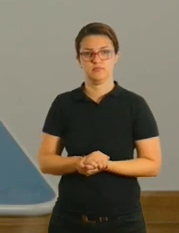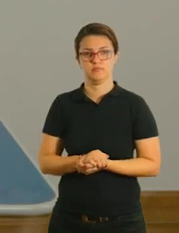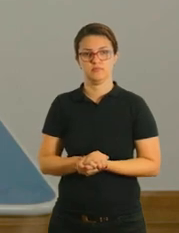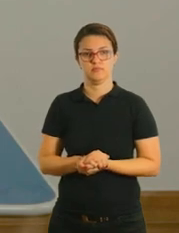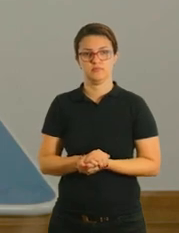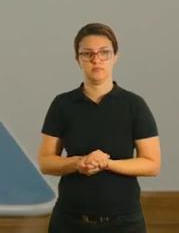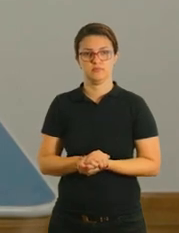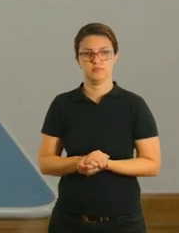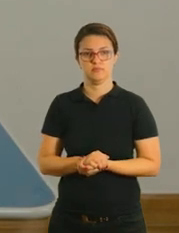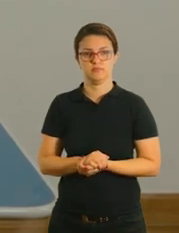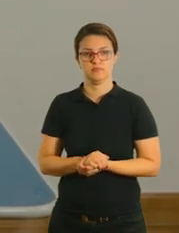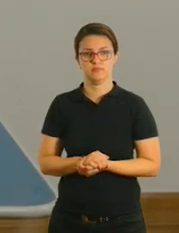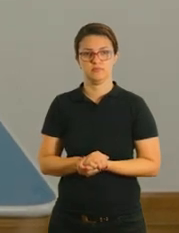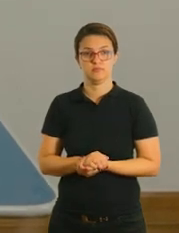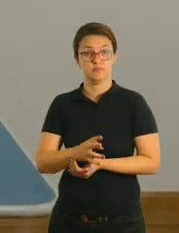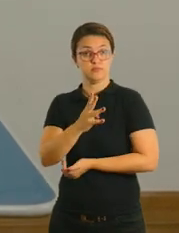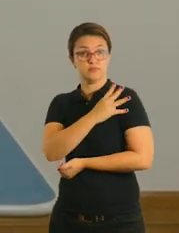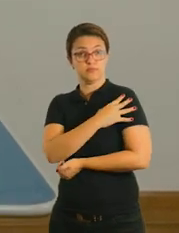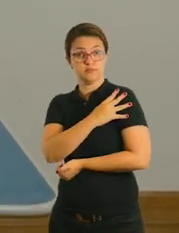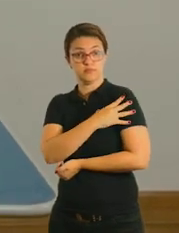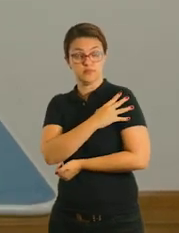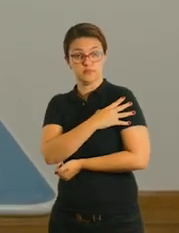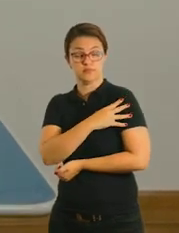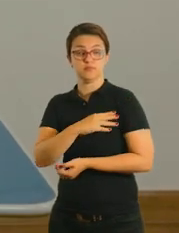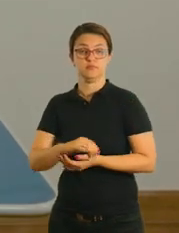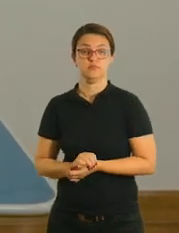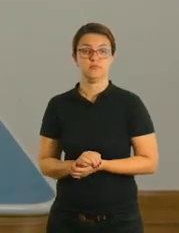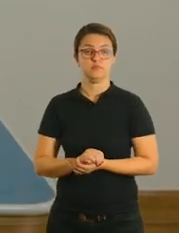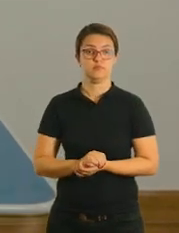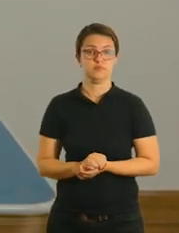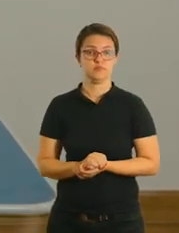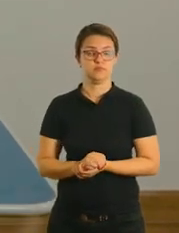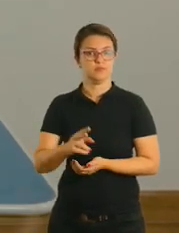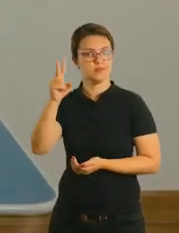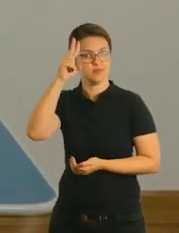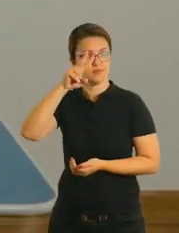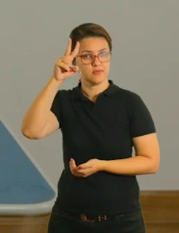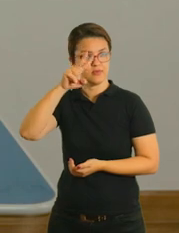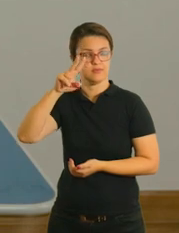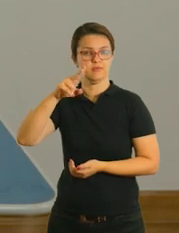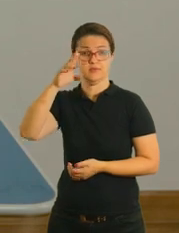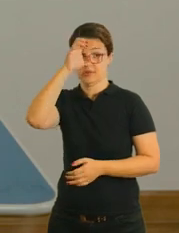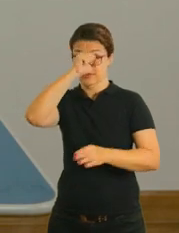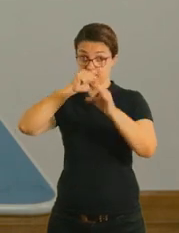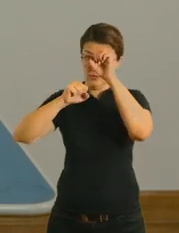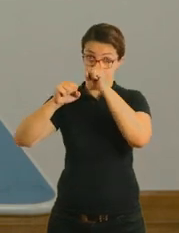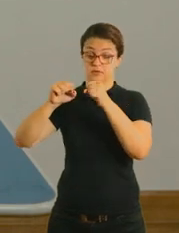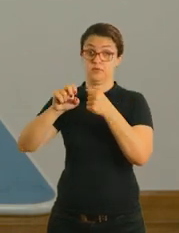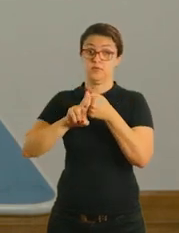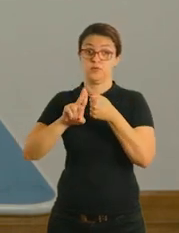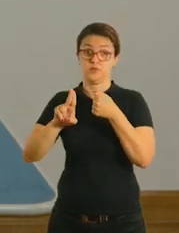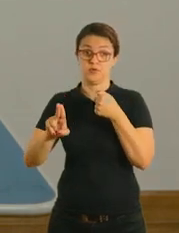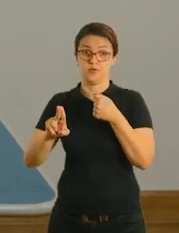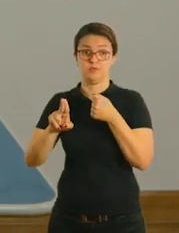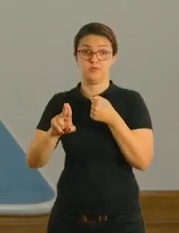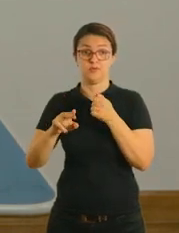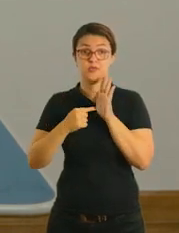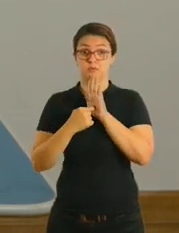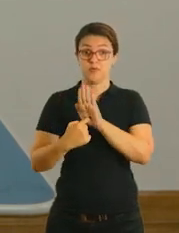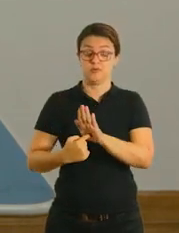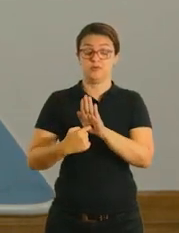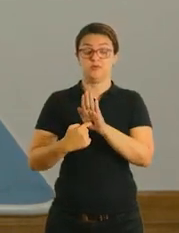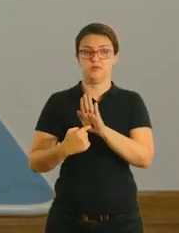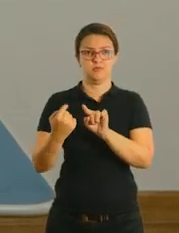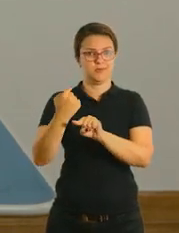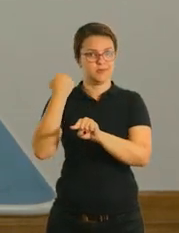Continuando para os quartos anos, lembra que nós aprendemos sobre os pronomes demonstrativos na semana